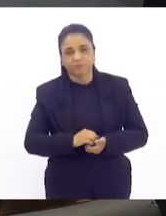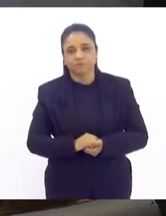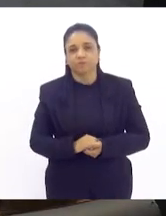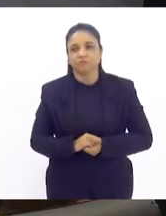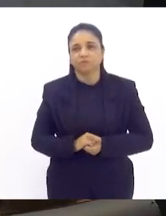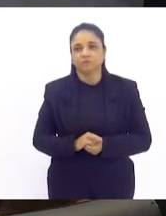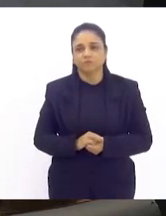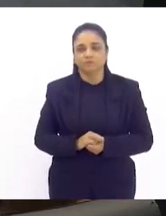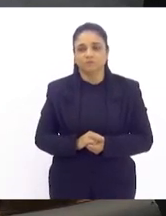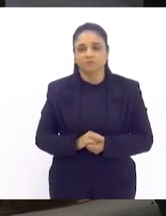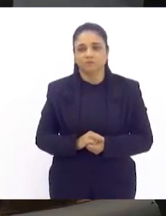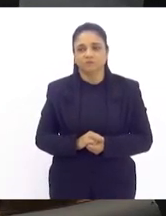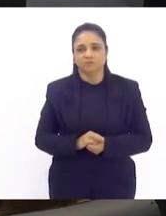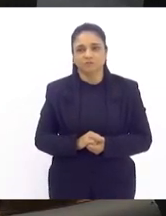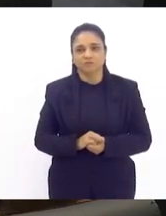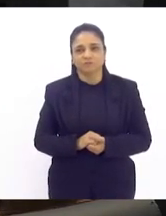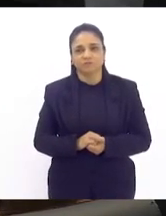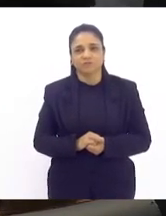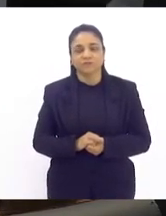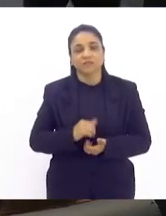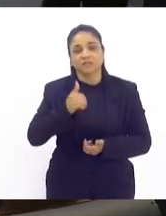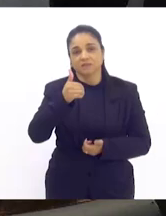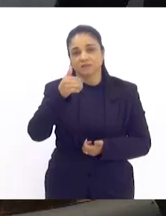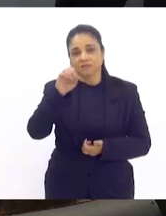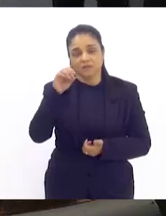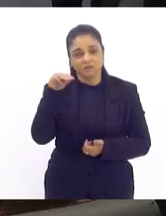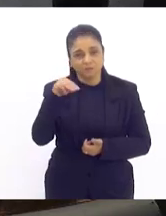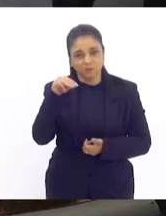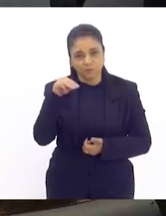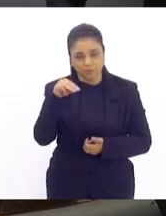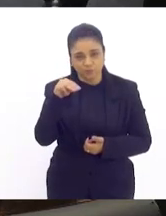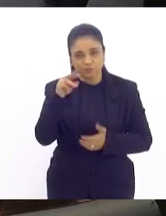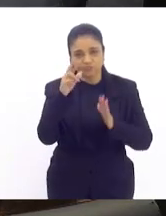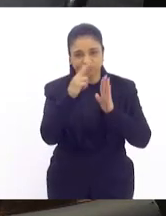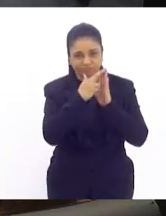vossa excelência dispõe de 10 minutos por gentileza